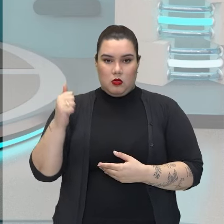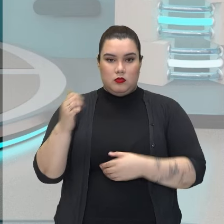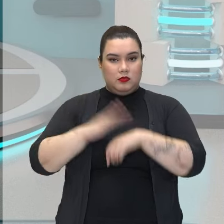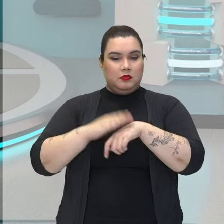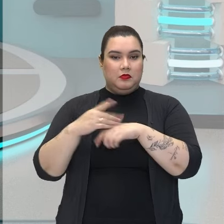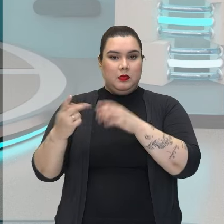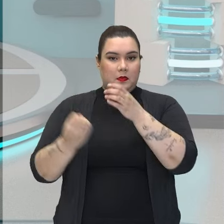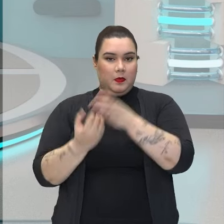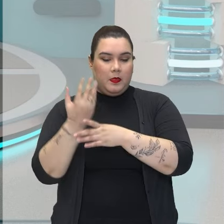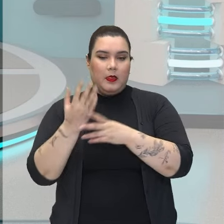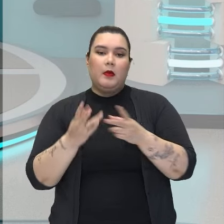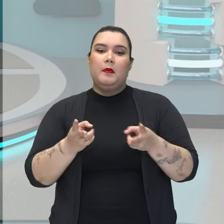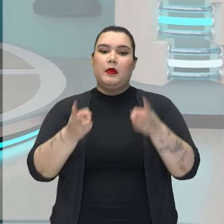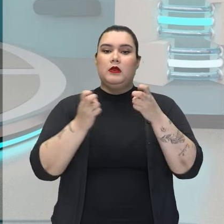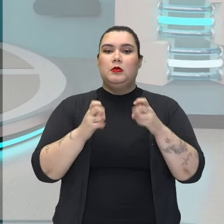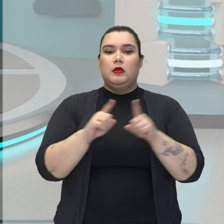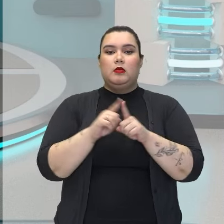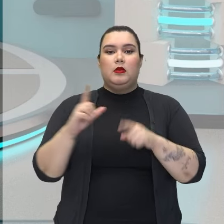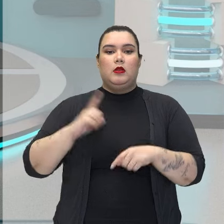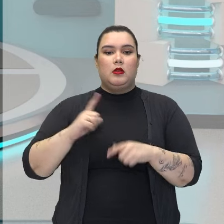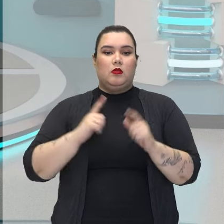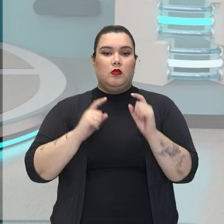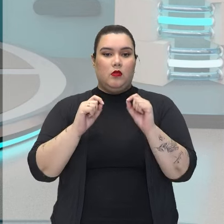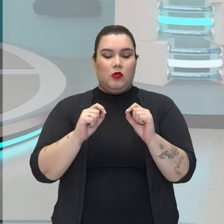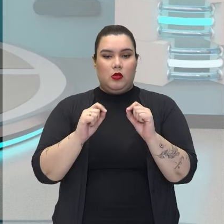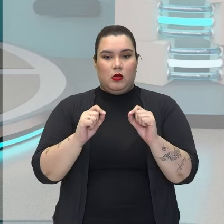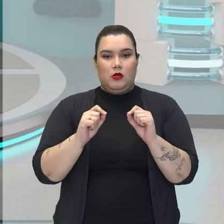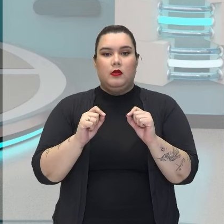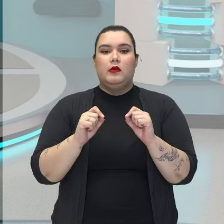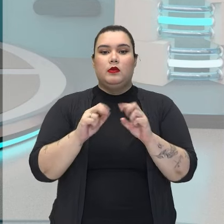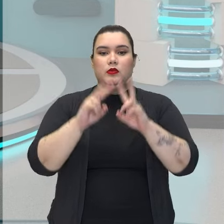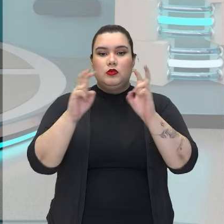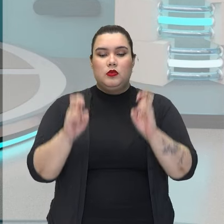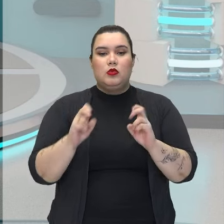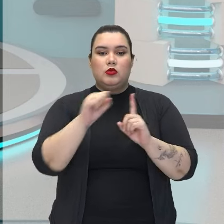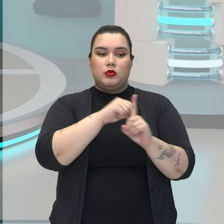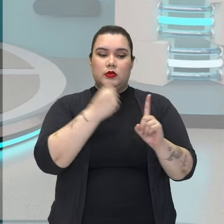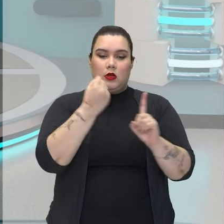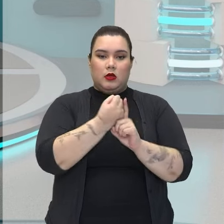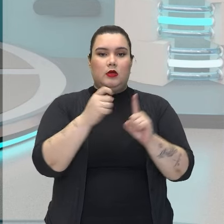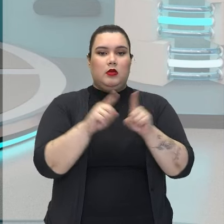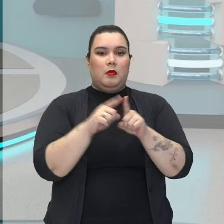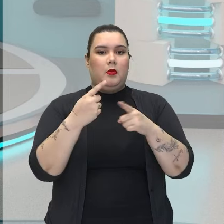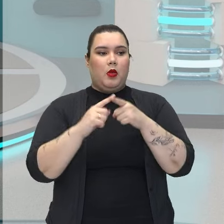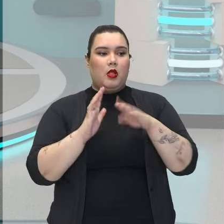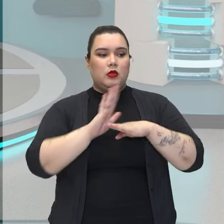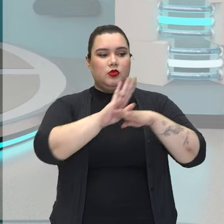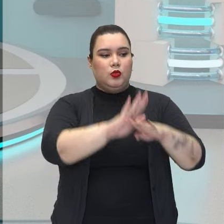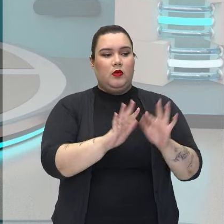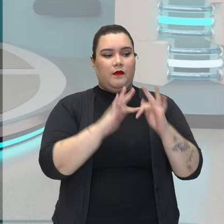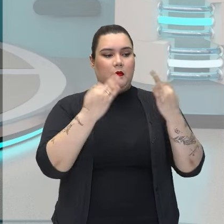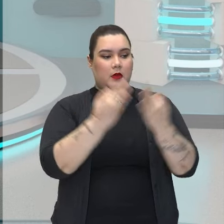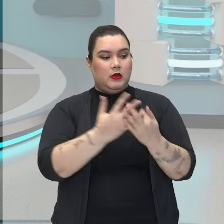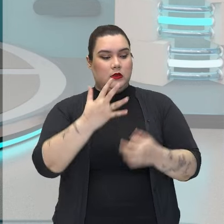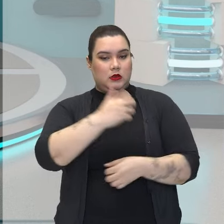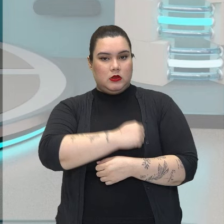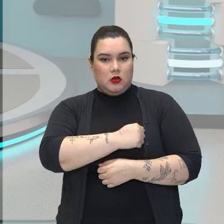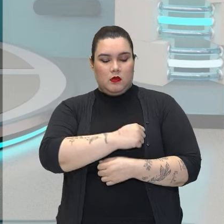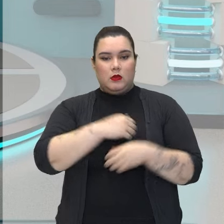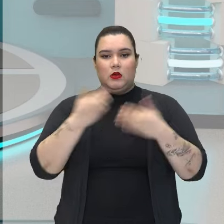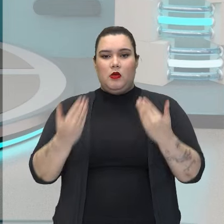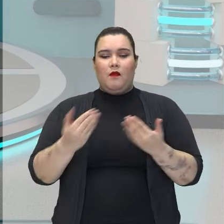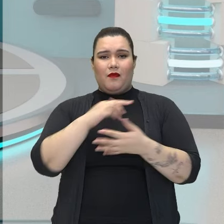e percebam que vai estar presente essa questão do social também, de fazer justiça para salvar a família. Então são